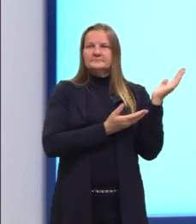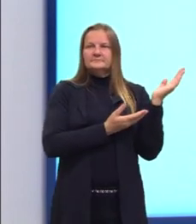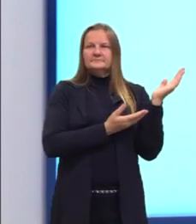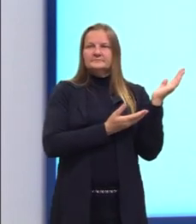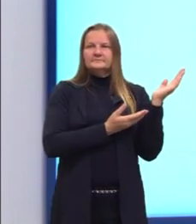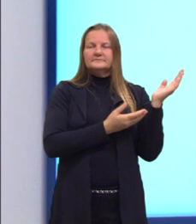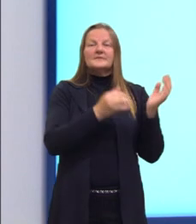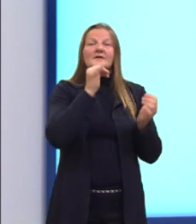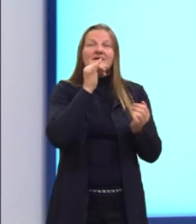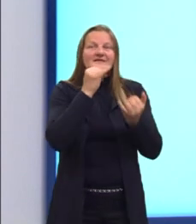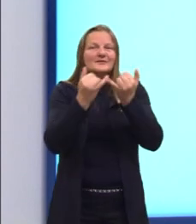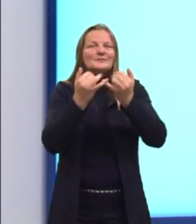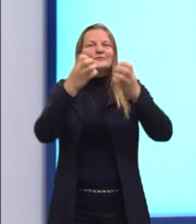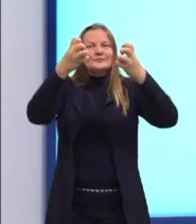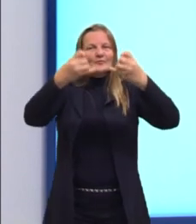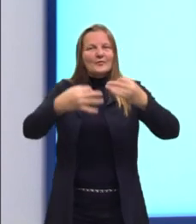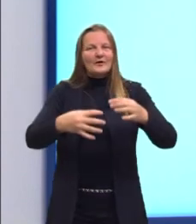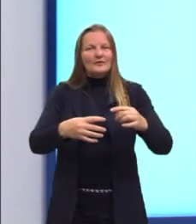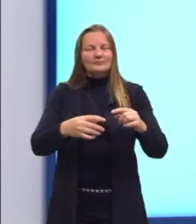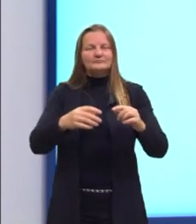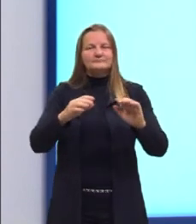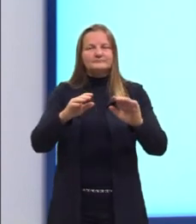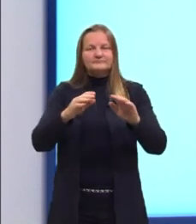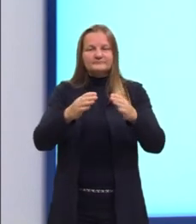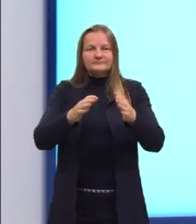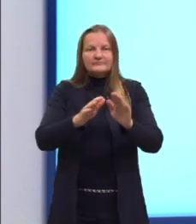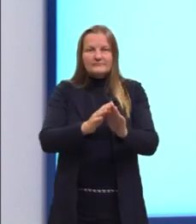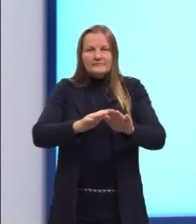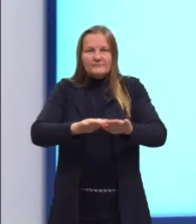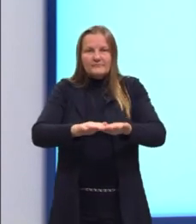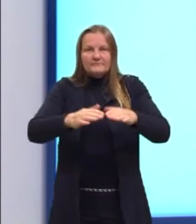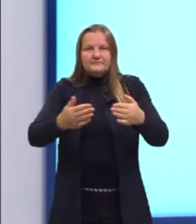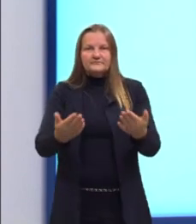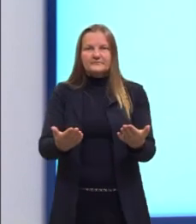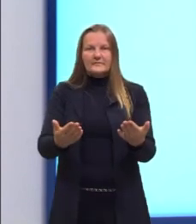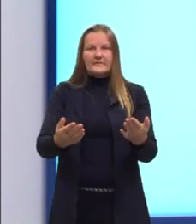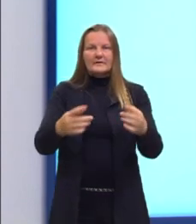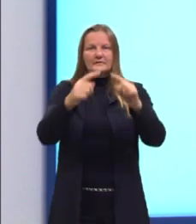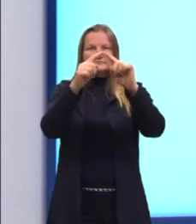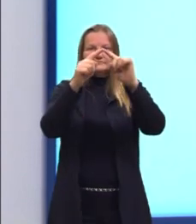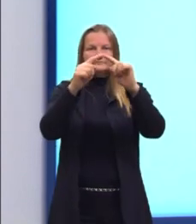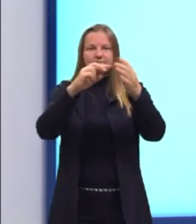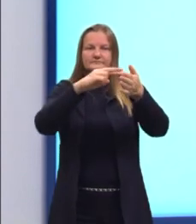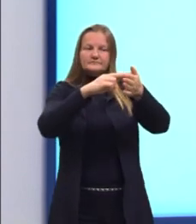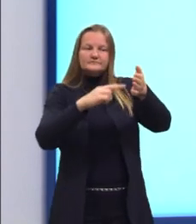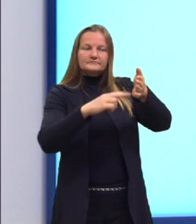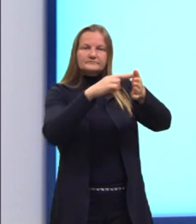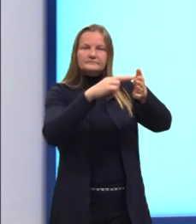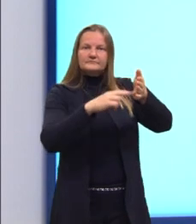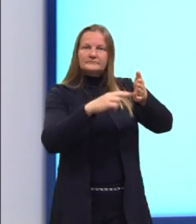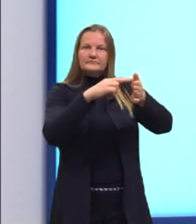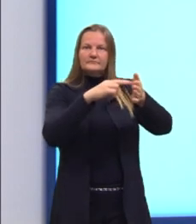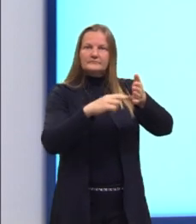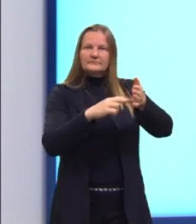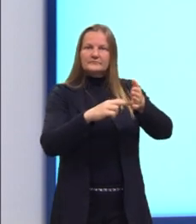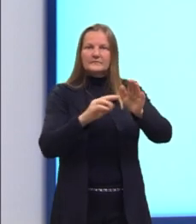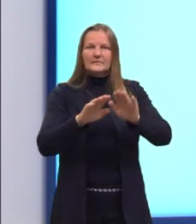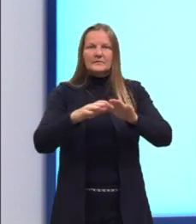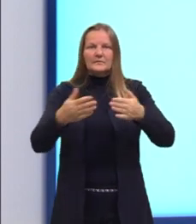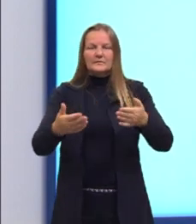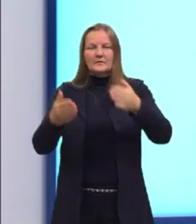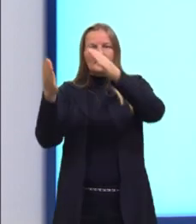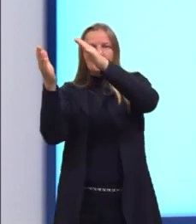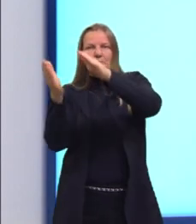exemplo do prisma triangular, tá? E nós temos, então, os seguintes paralelogramos, né? Que seriam as suas